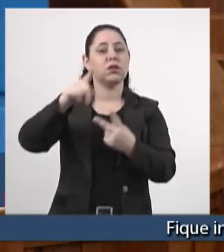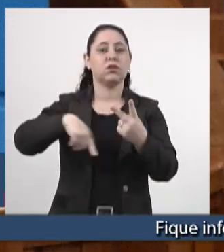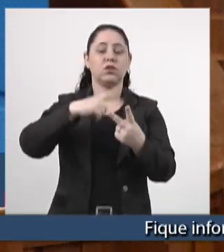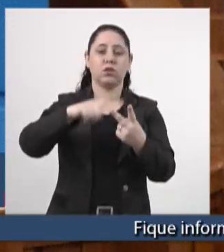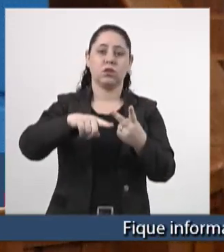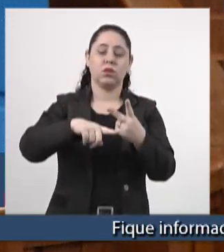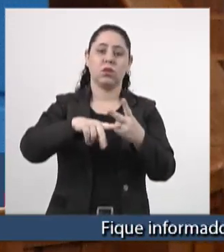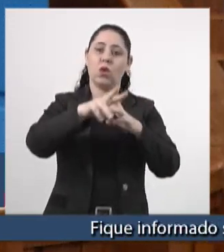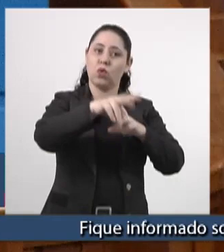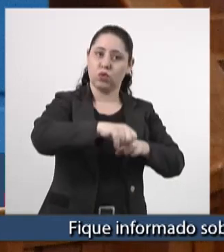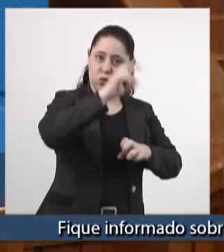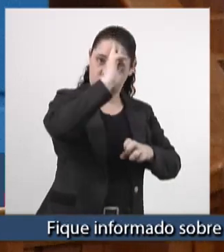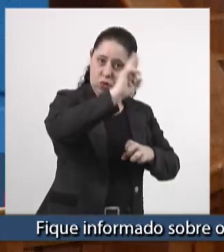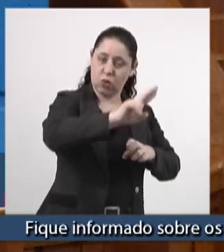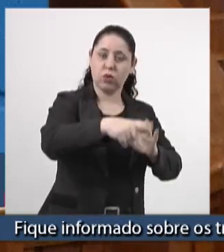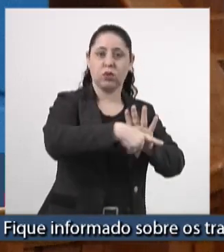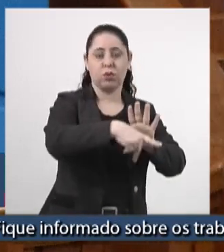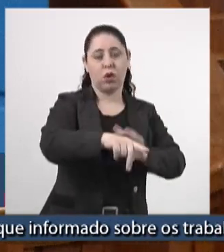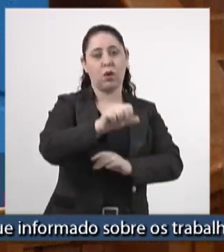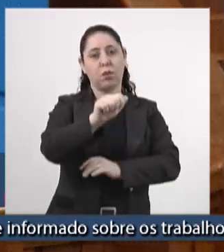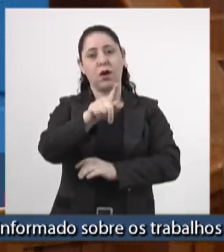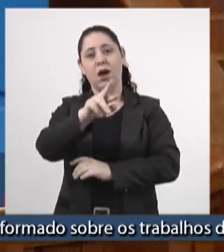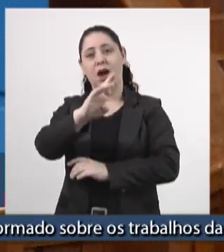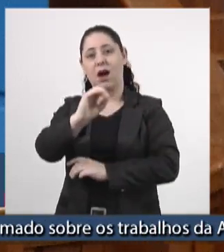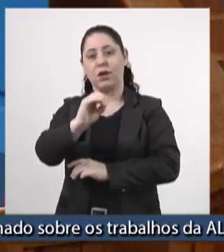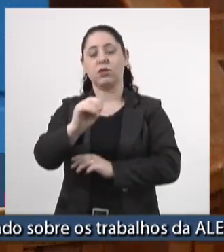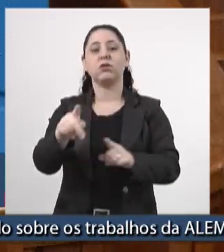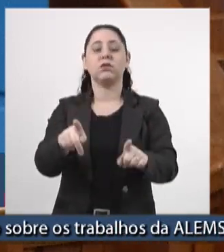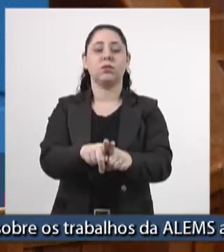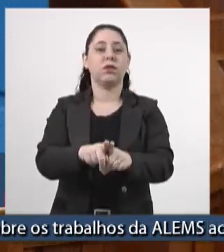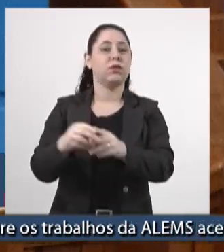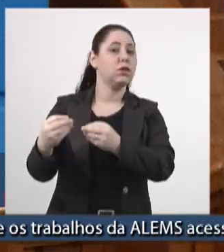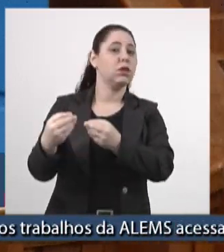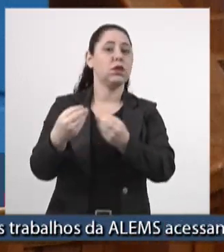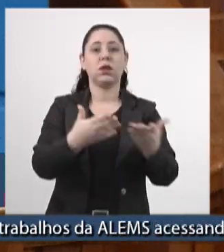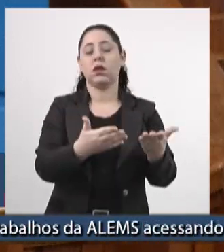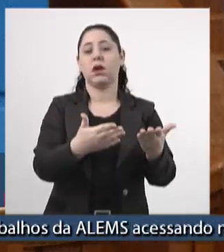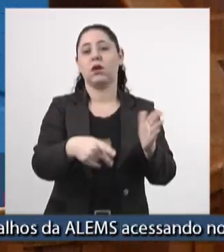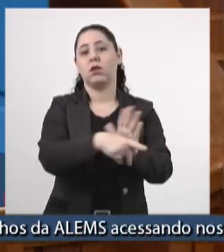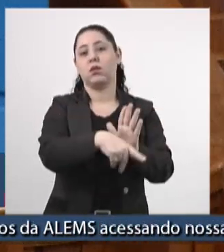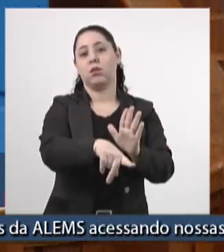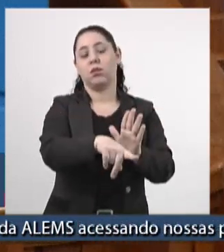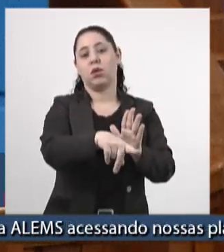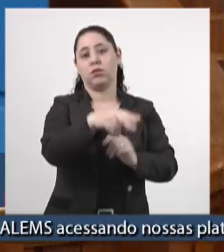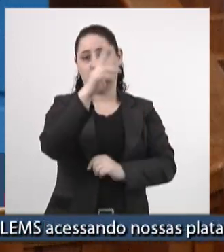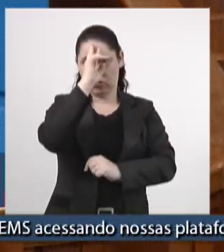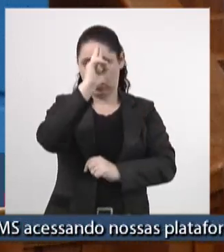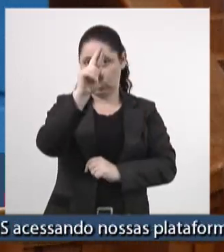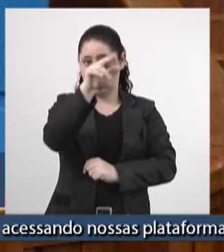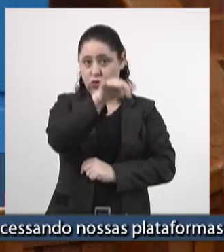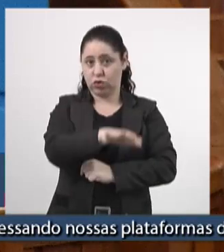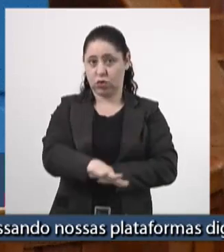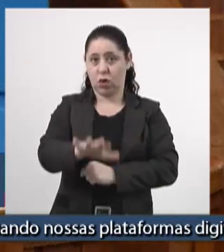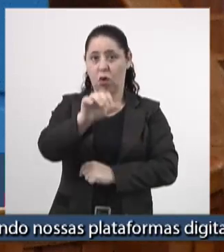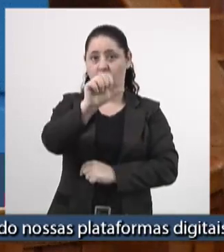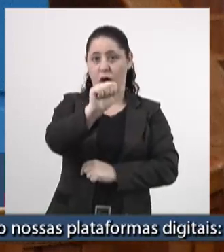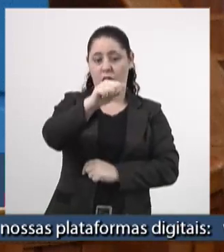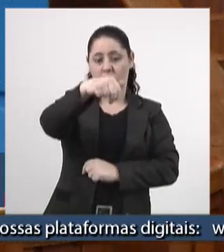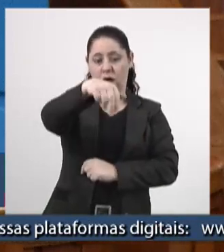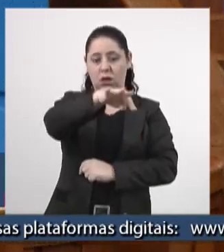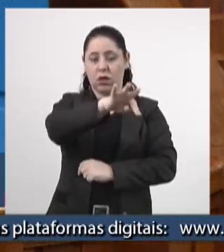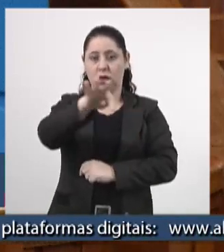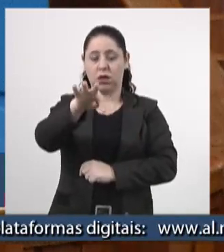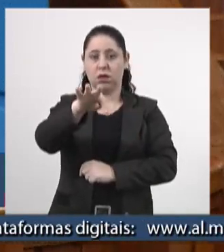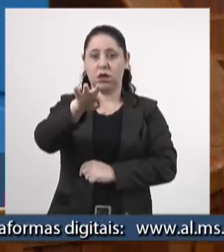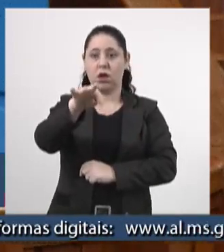a classe produtiva, o pessoal do agronegócio, que nós vamos entregar para o diretor-geral da NTT, o